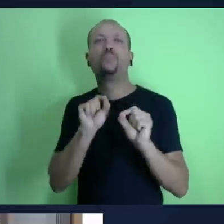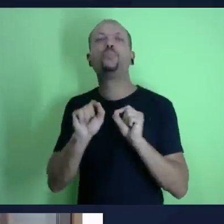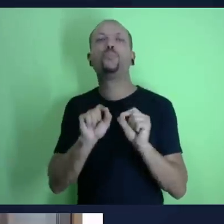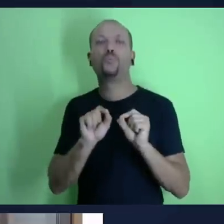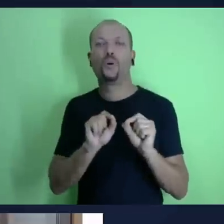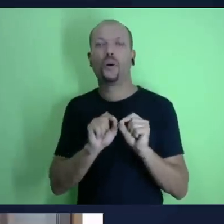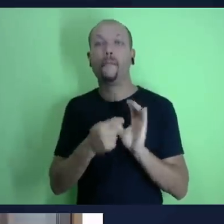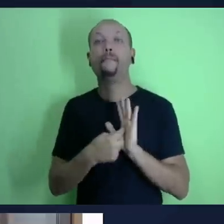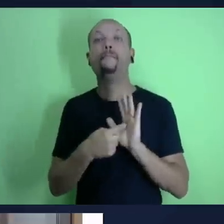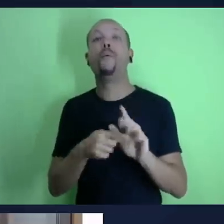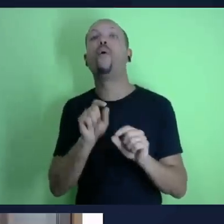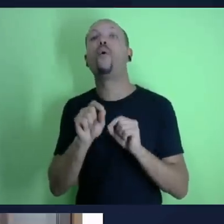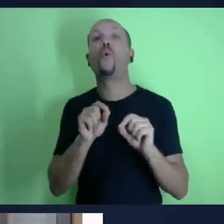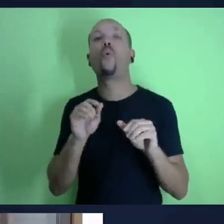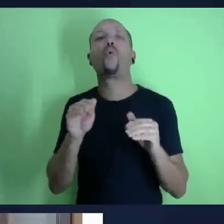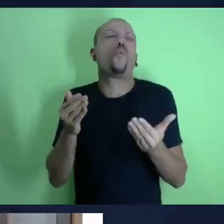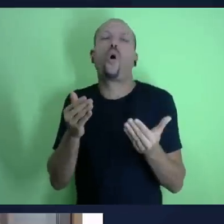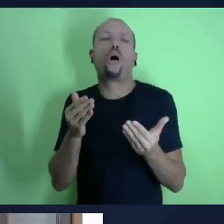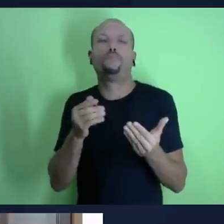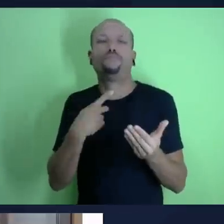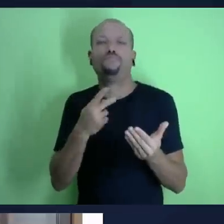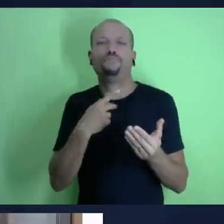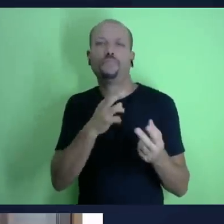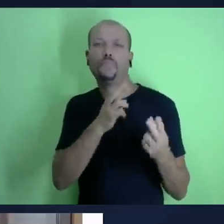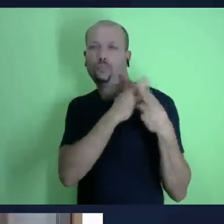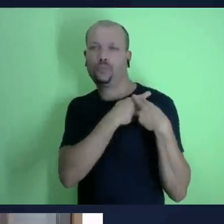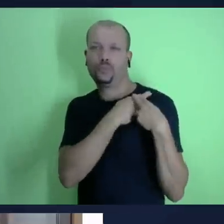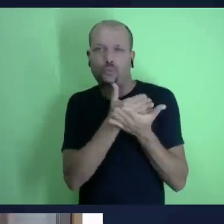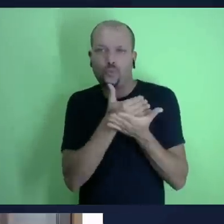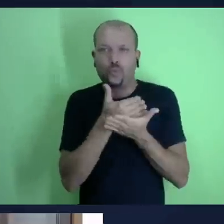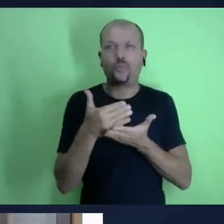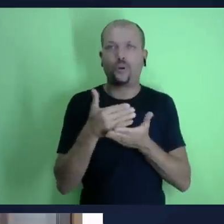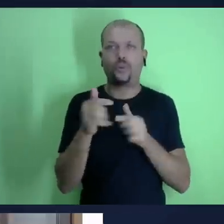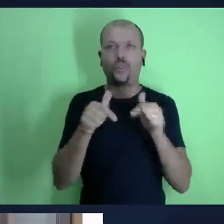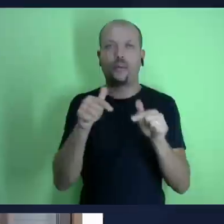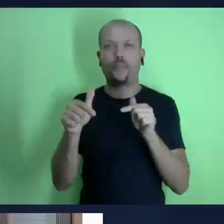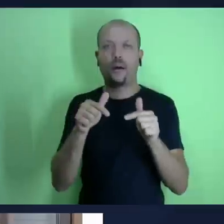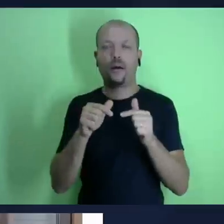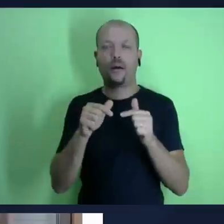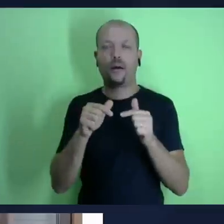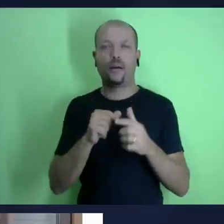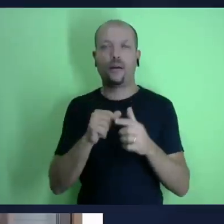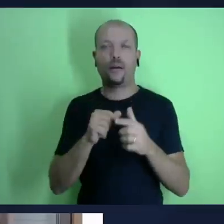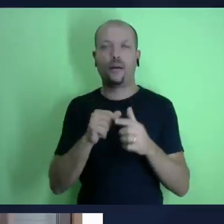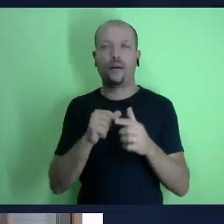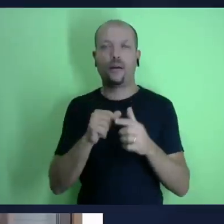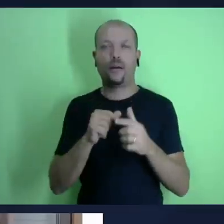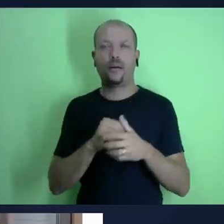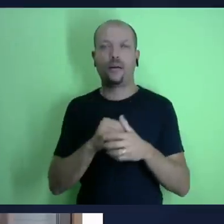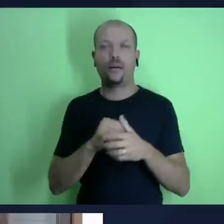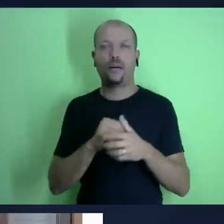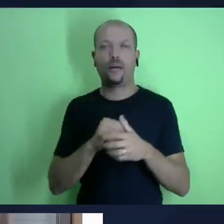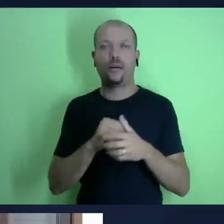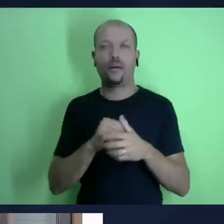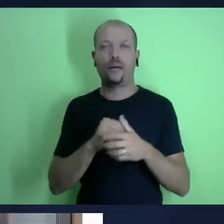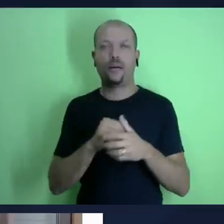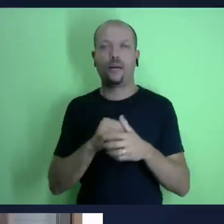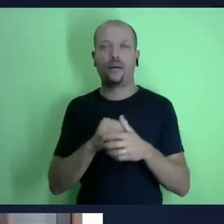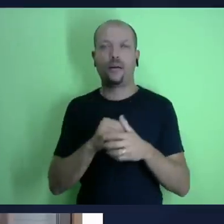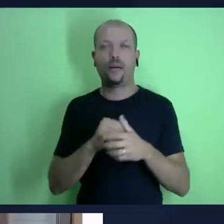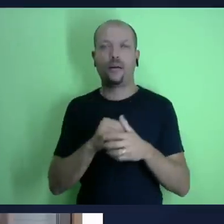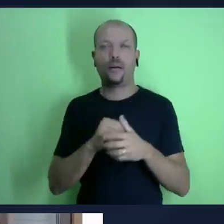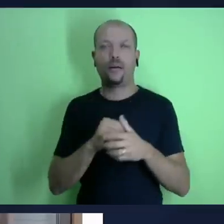sendo parte desta família mas pastor josué o senhor tocou um ponto interessante que o senhor disse que deus ele nos dá